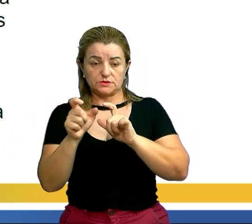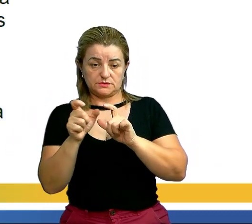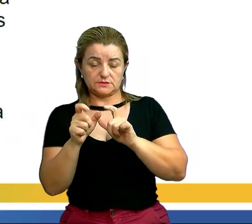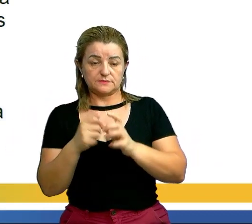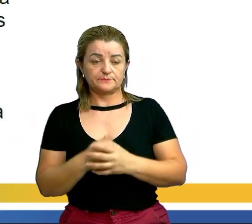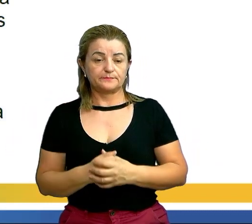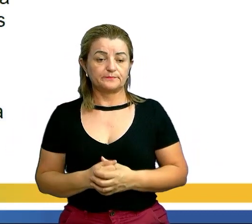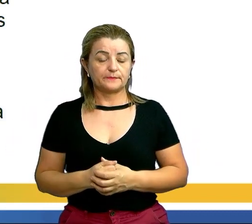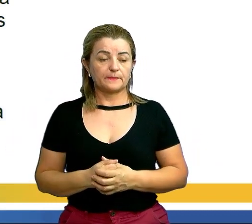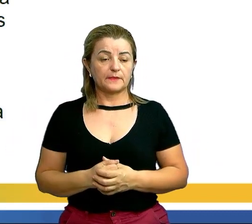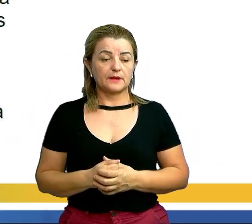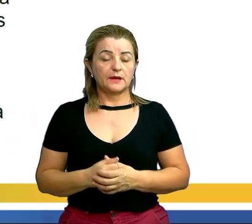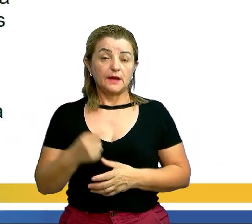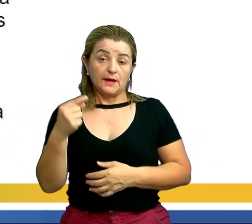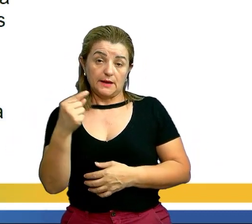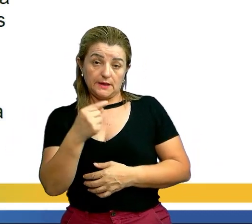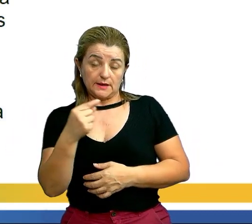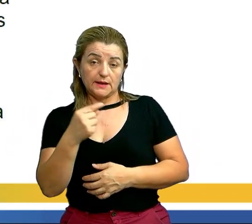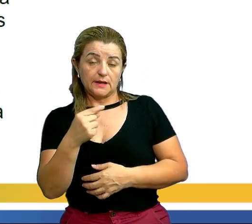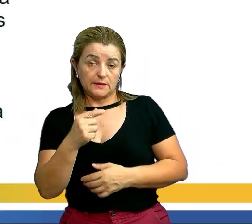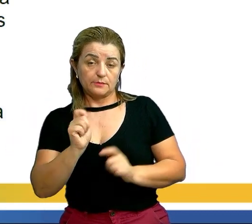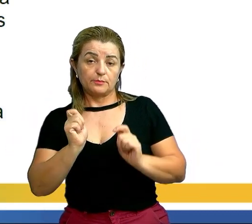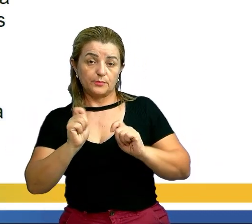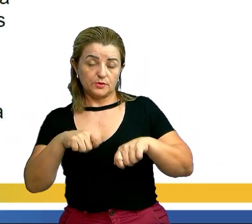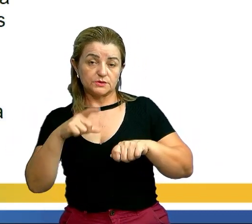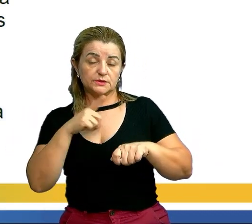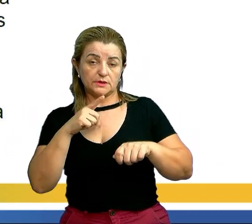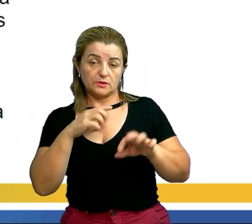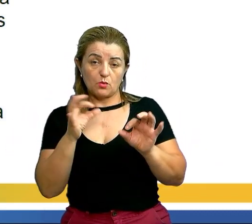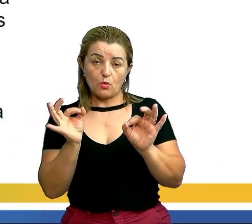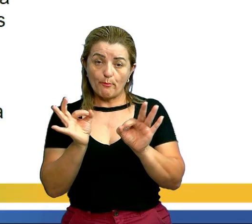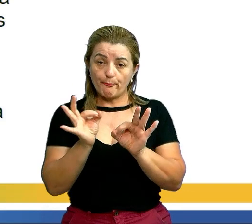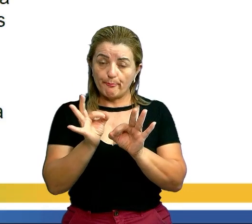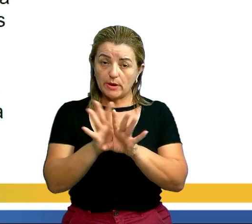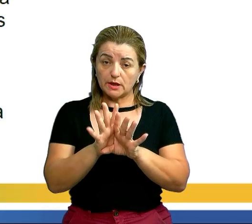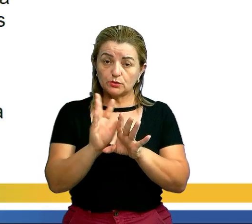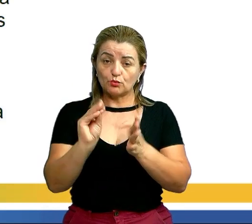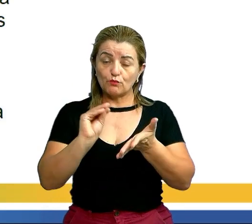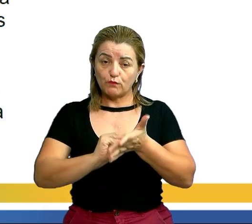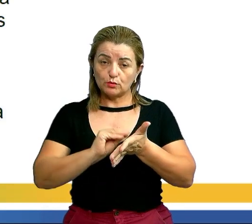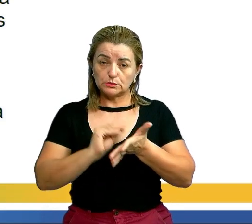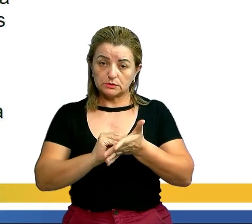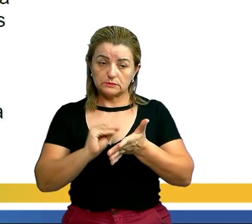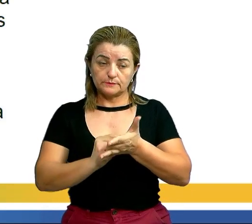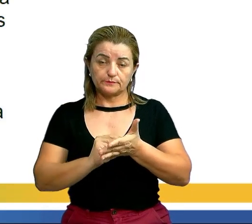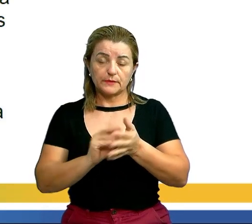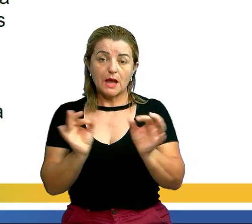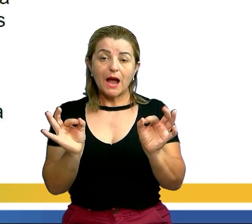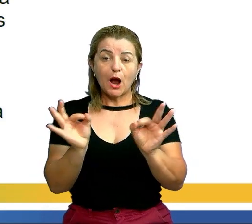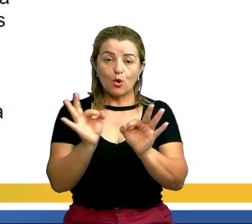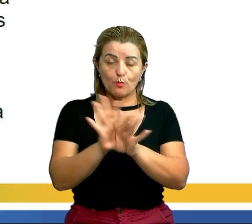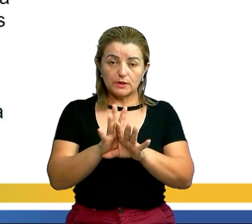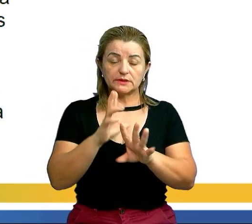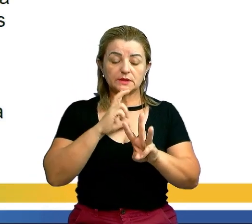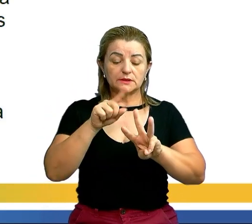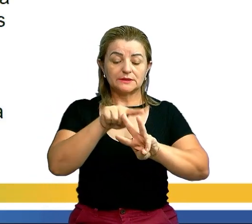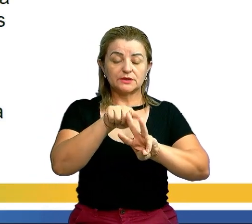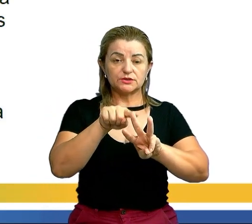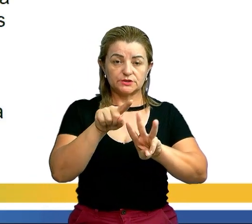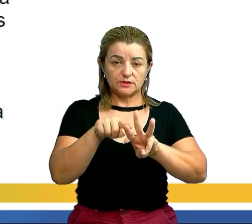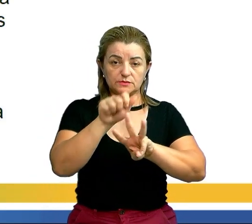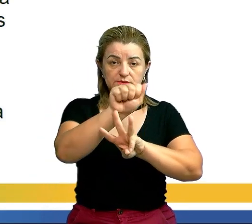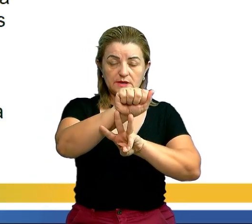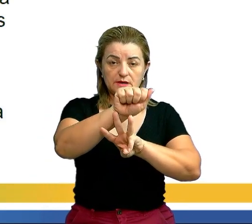equação. Ela pode vir tanto completa quanto incompleta. A completa tem que ter os três termos A,